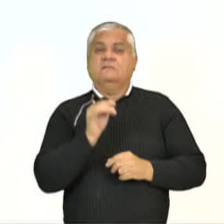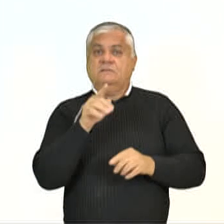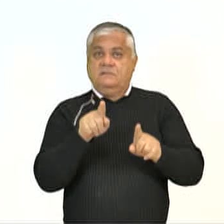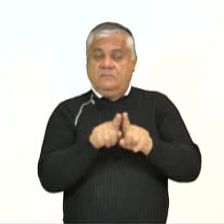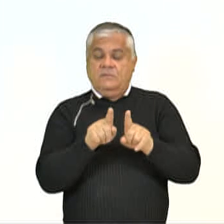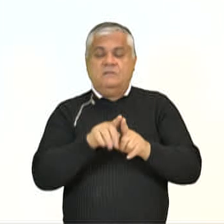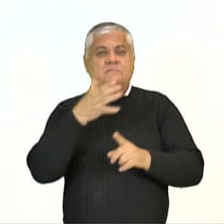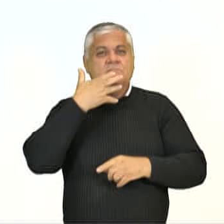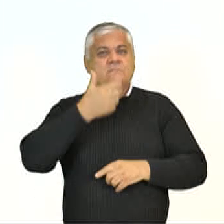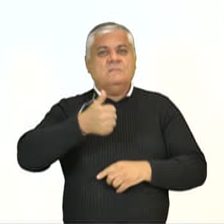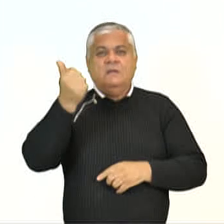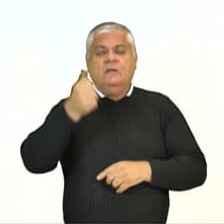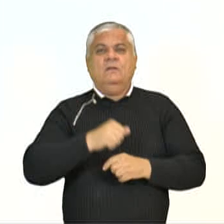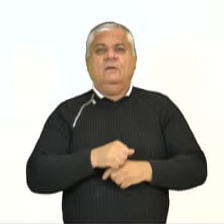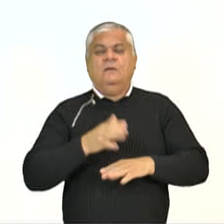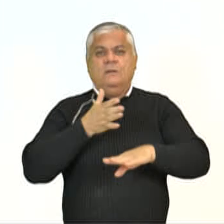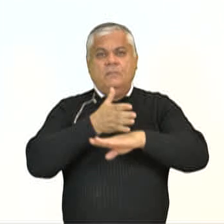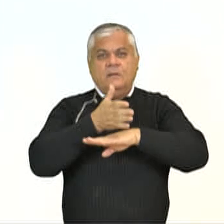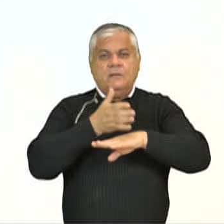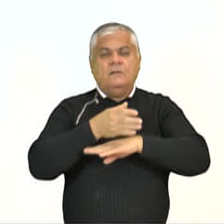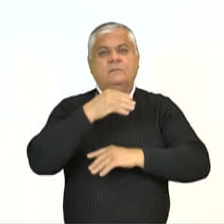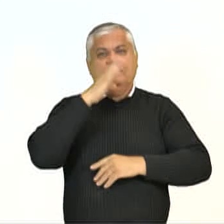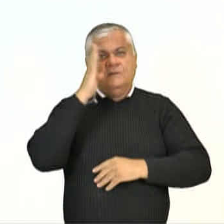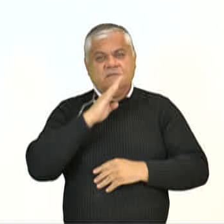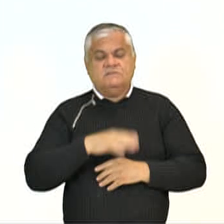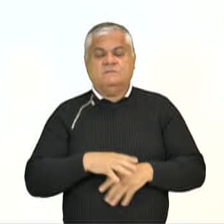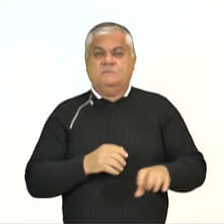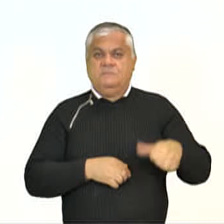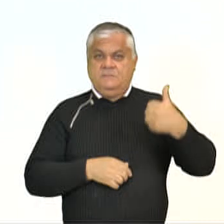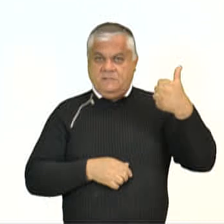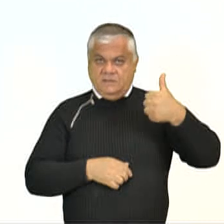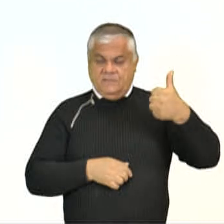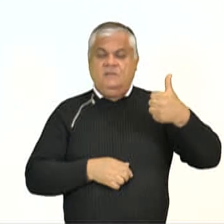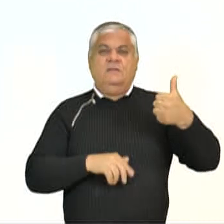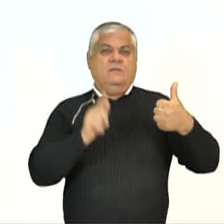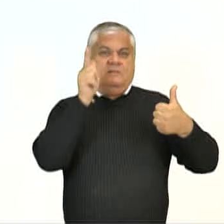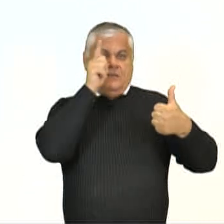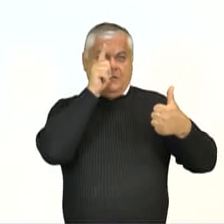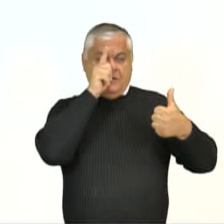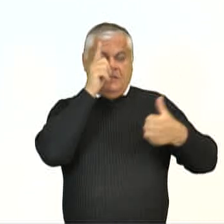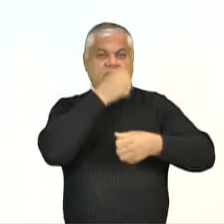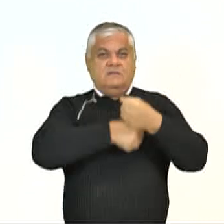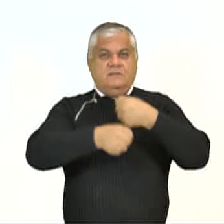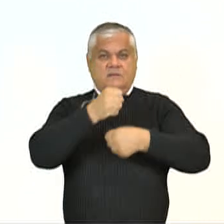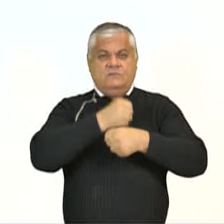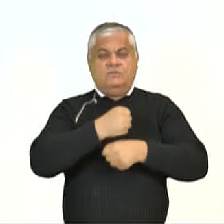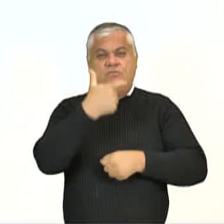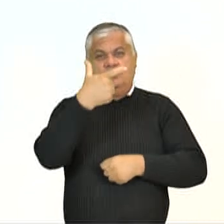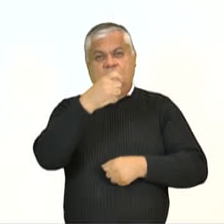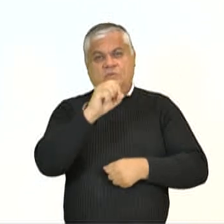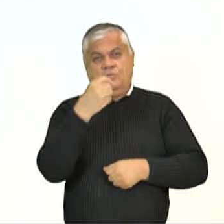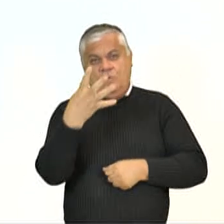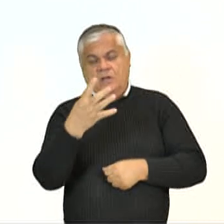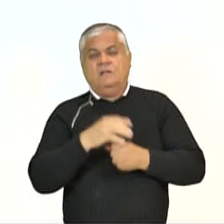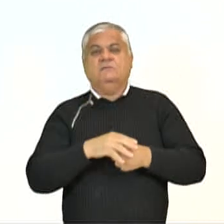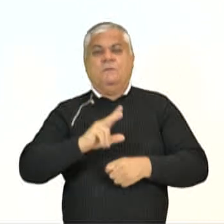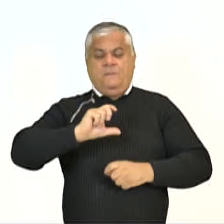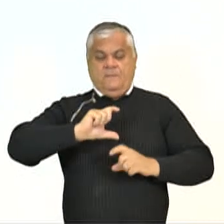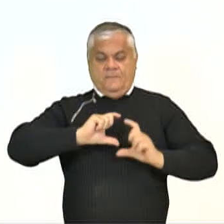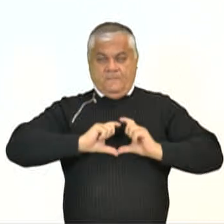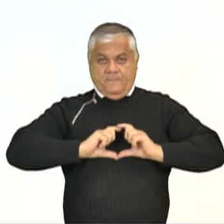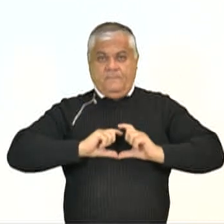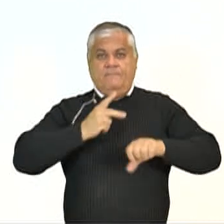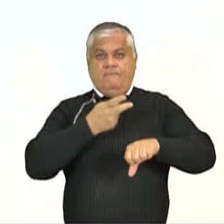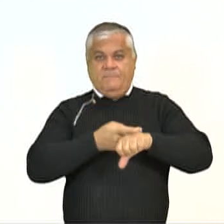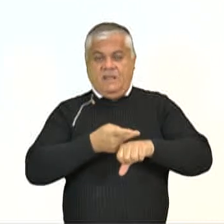As melhores participações do Brasil. Então a primeira participação foi em Atenas em 2004, Prata em Londres em 2012 e Bronze no